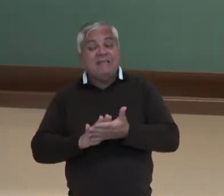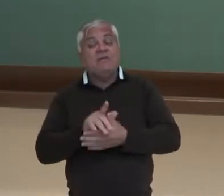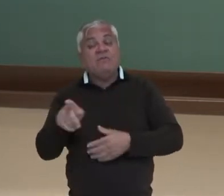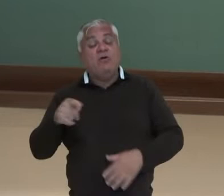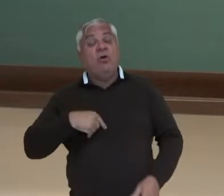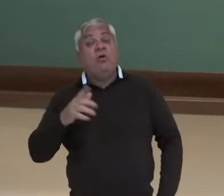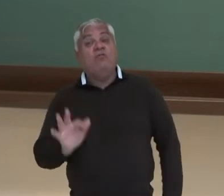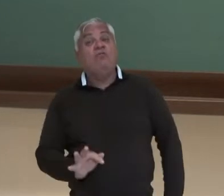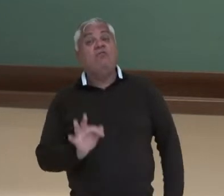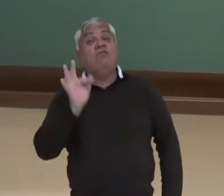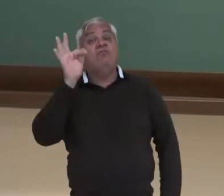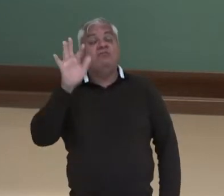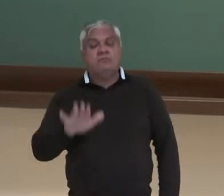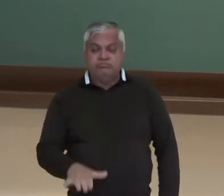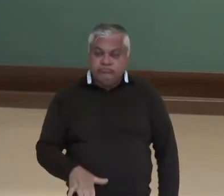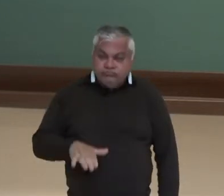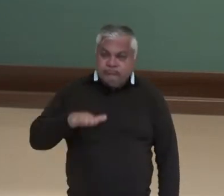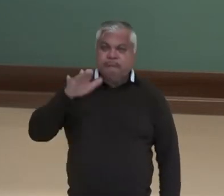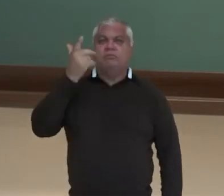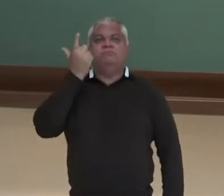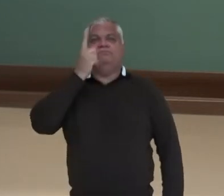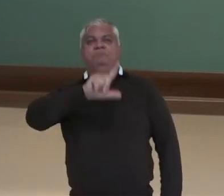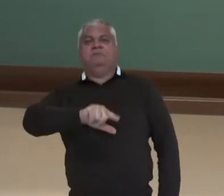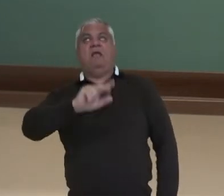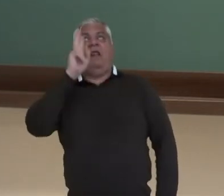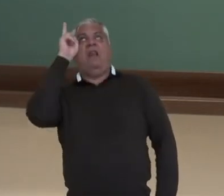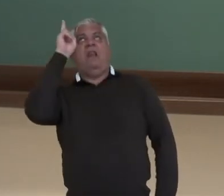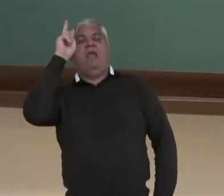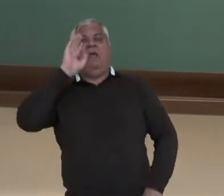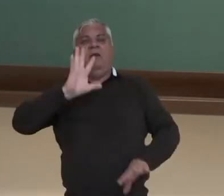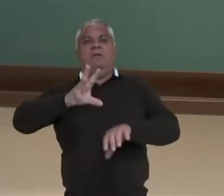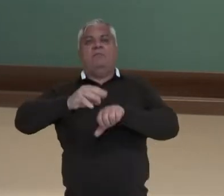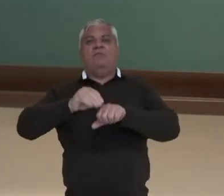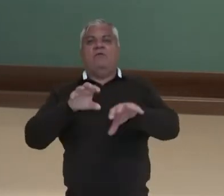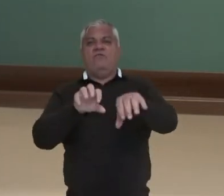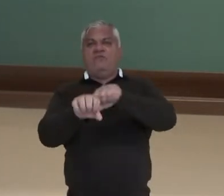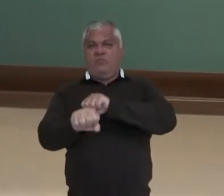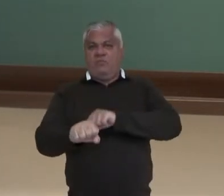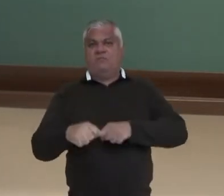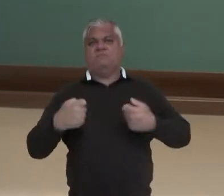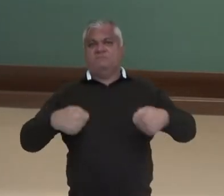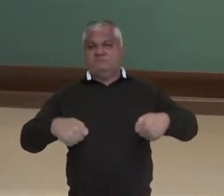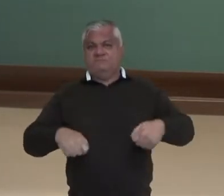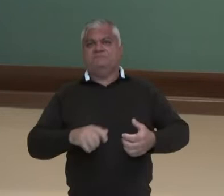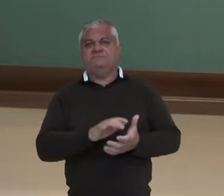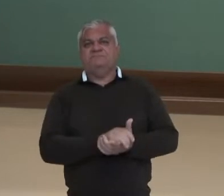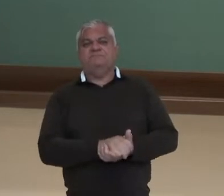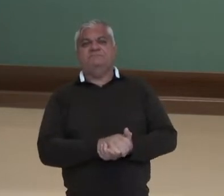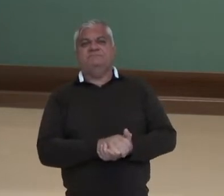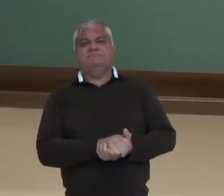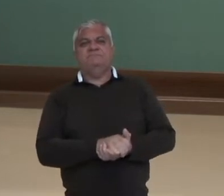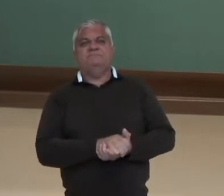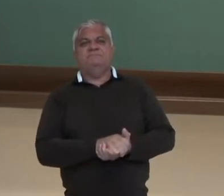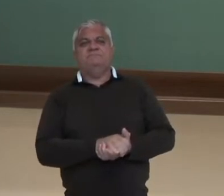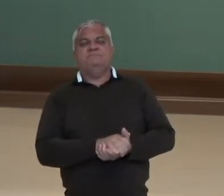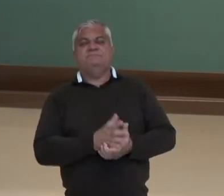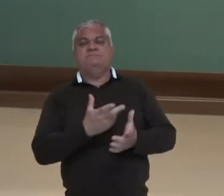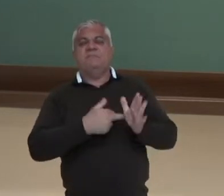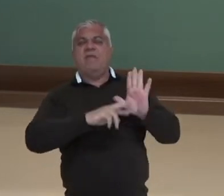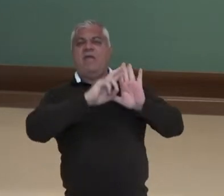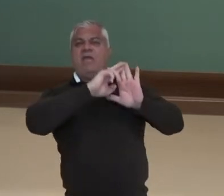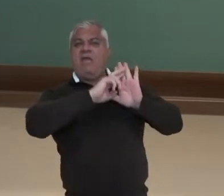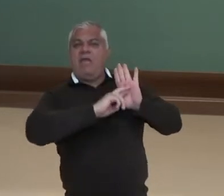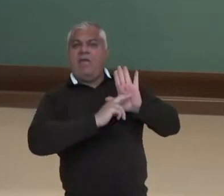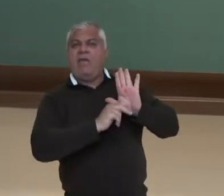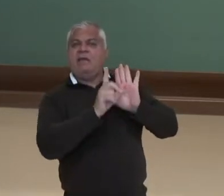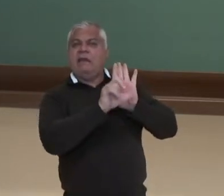futuro melhor mais adiante, né? Porque você vai ter o conhecimento necessário, tá bom? Bom, regras, normas